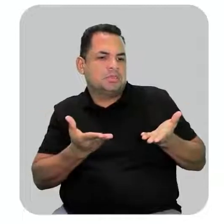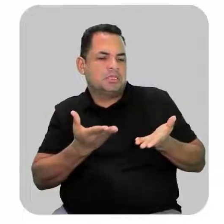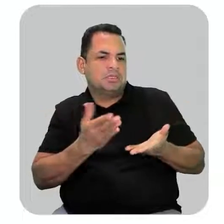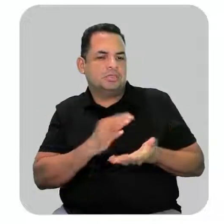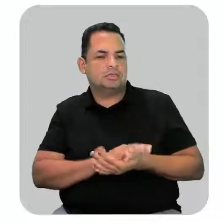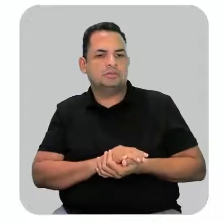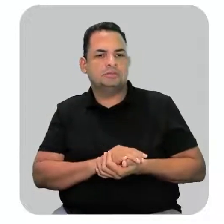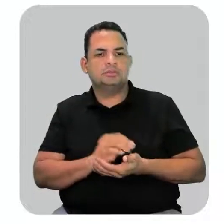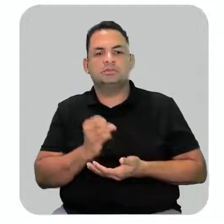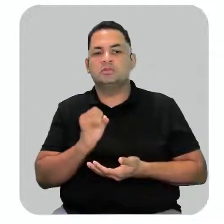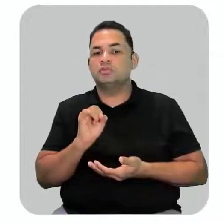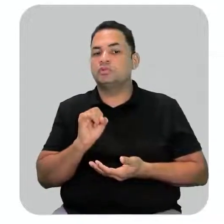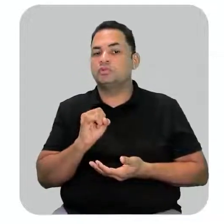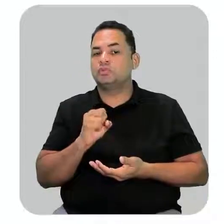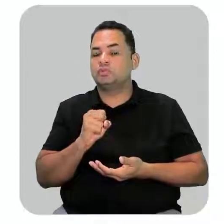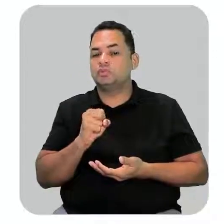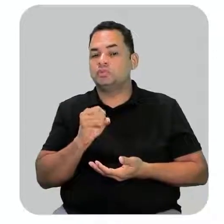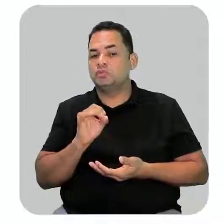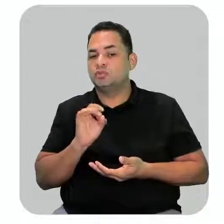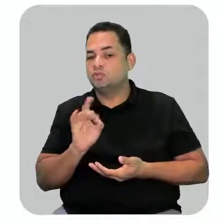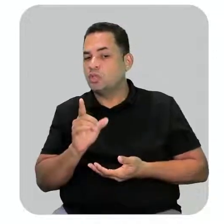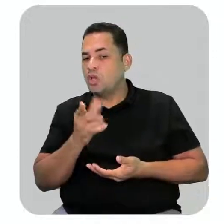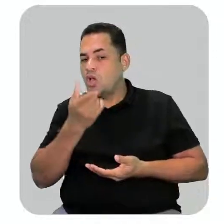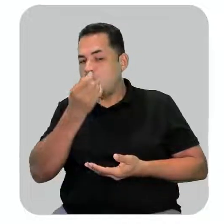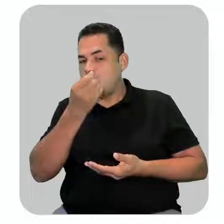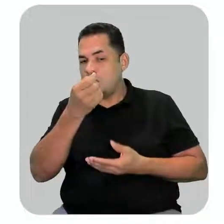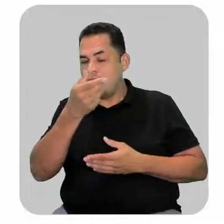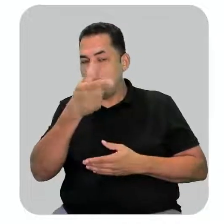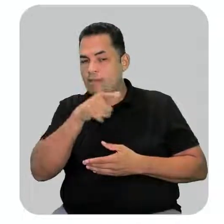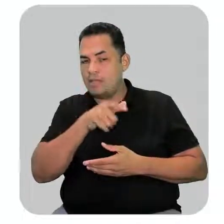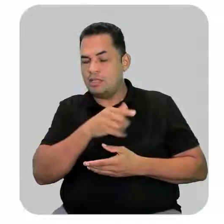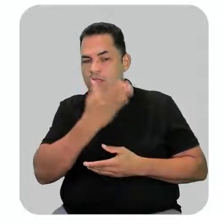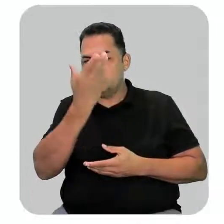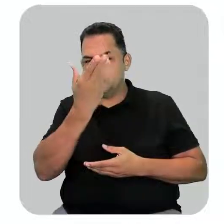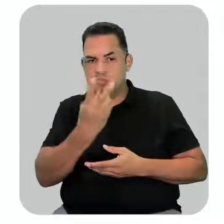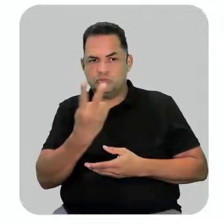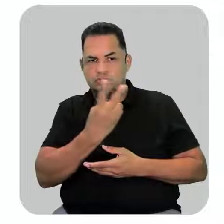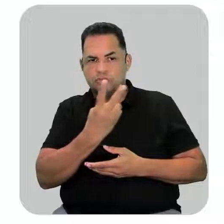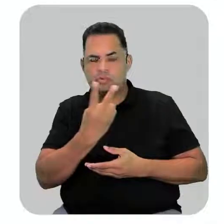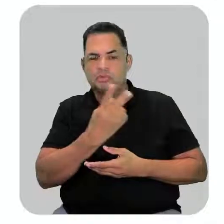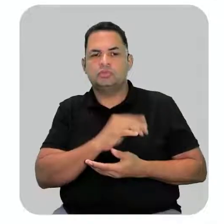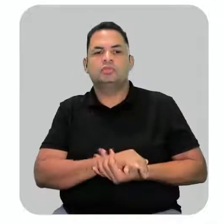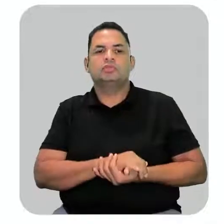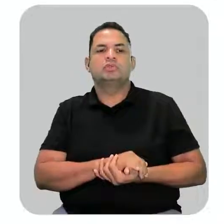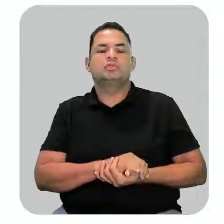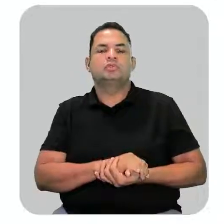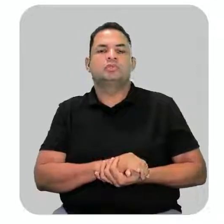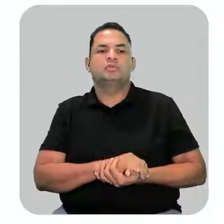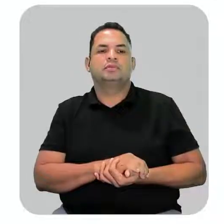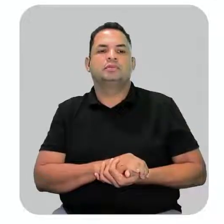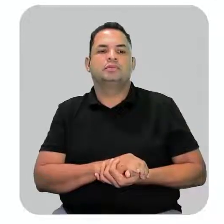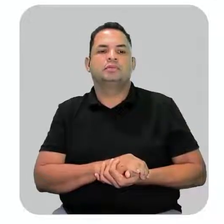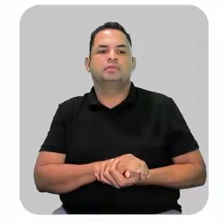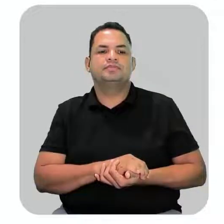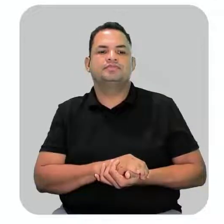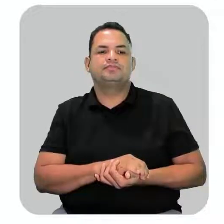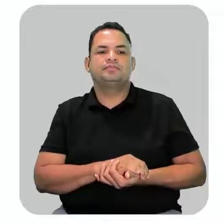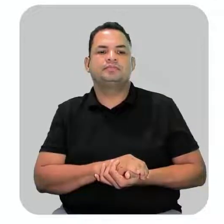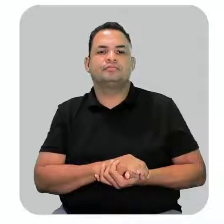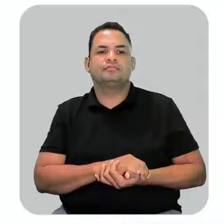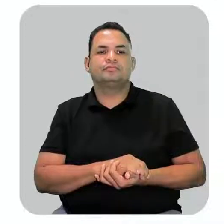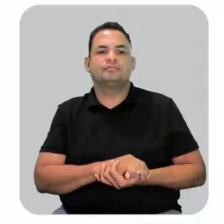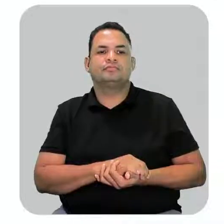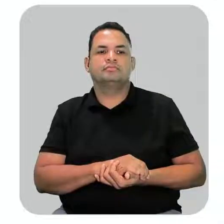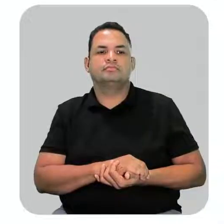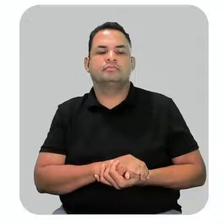lá. Ele só quer aquelas que se repetem nos dois. Aparece tanto em um quanto no outro. Então vamos